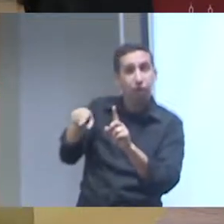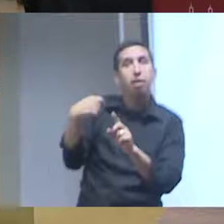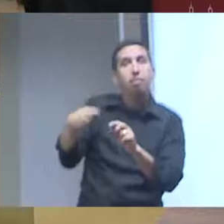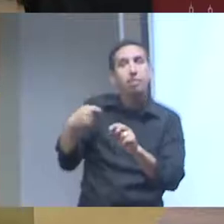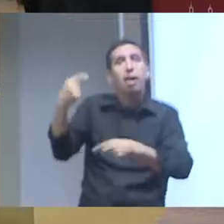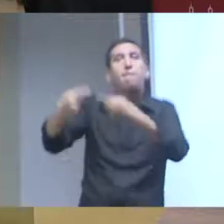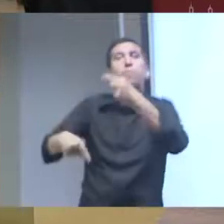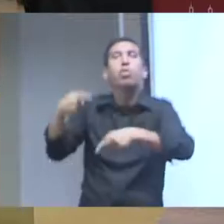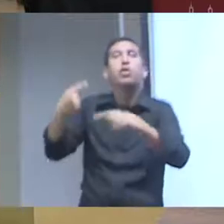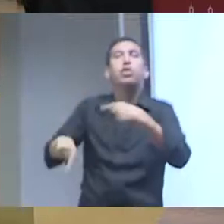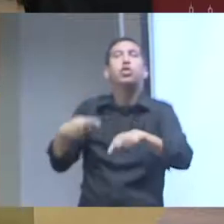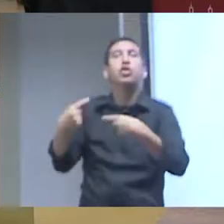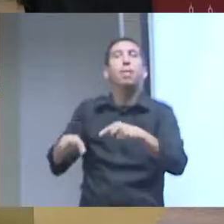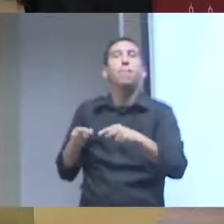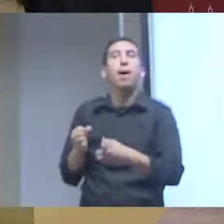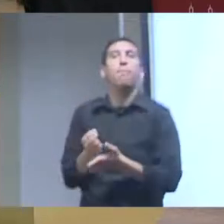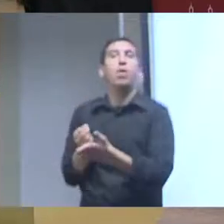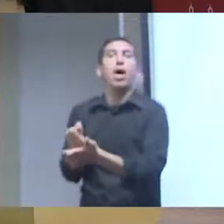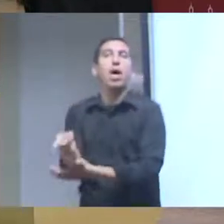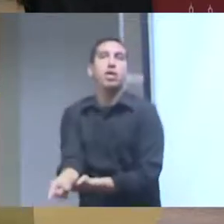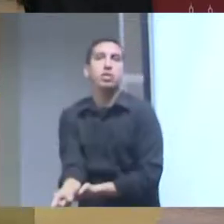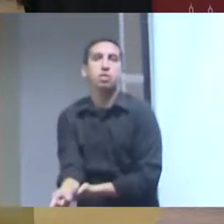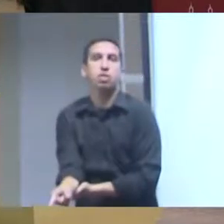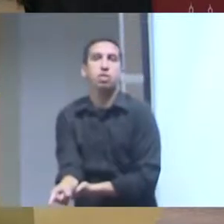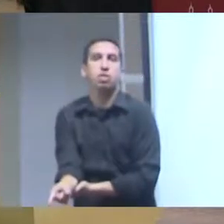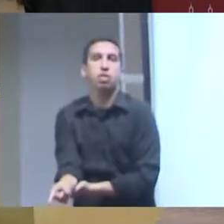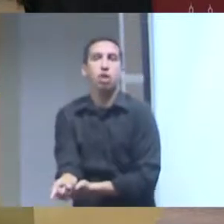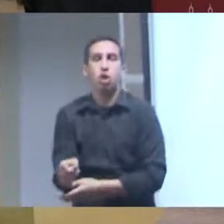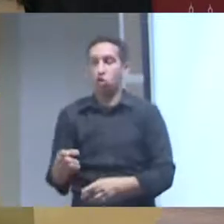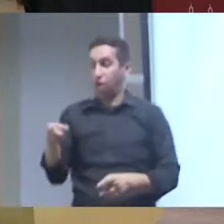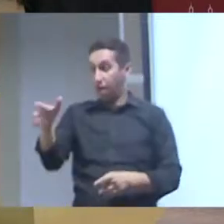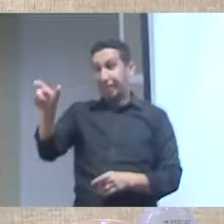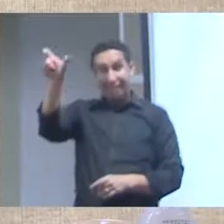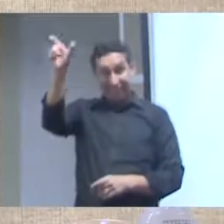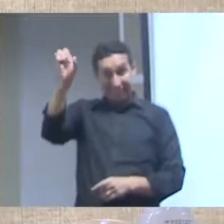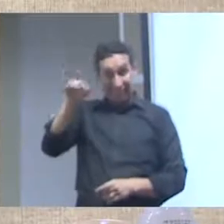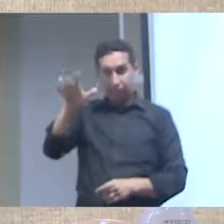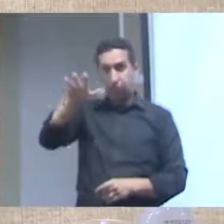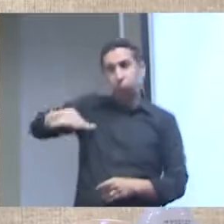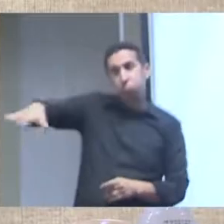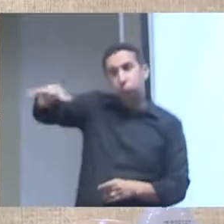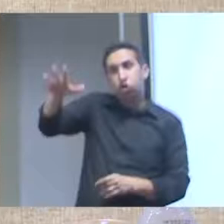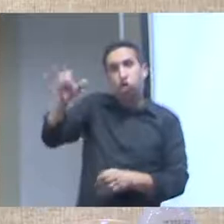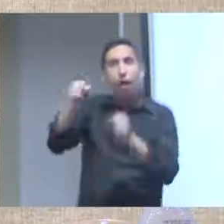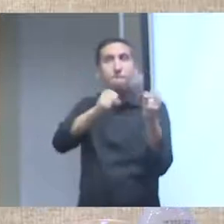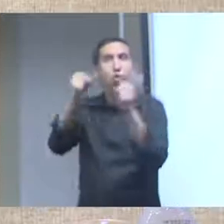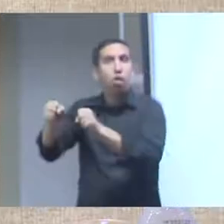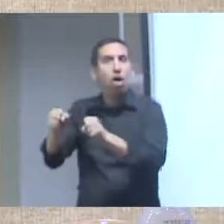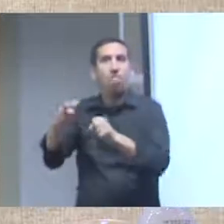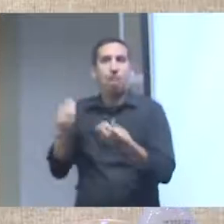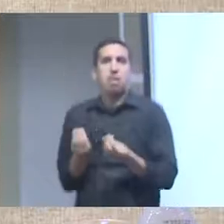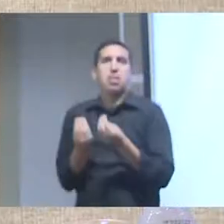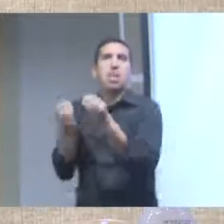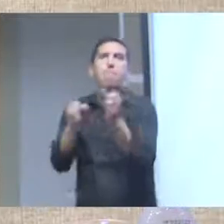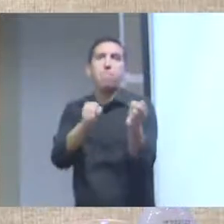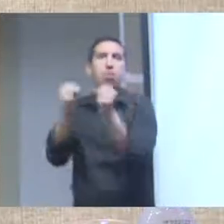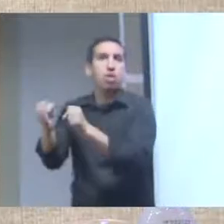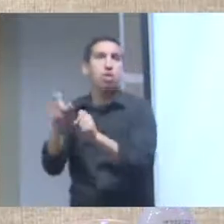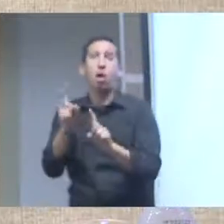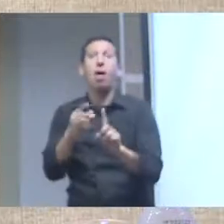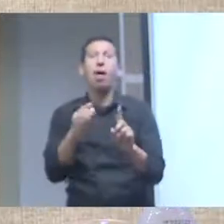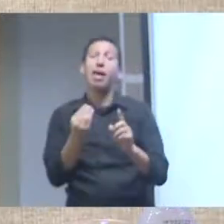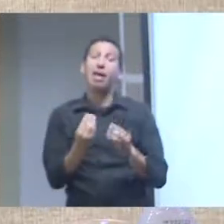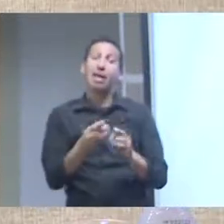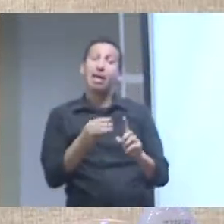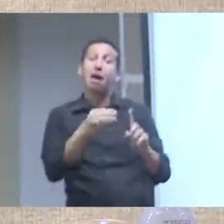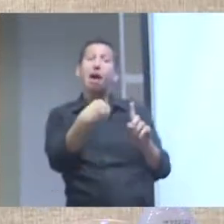diferentes e ter políticas para afirmar por isso que eu disse não é empoderar os poderosos é empoderar a